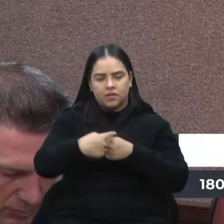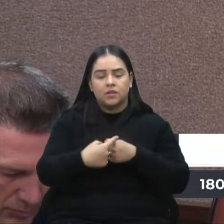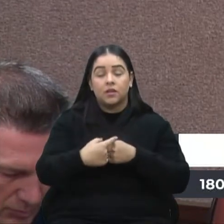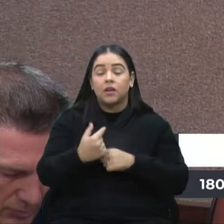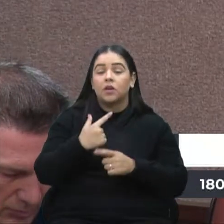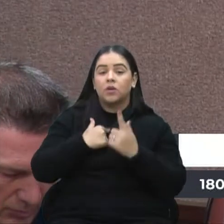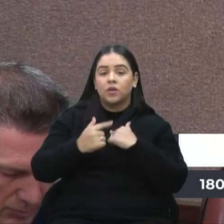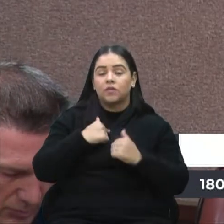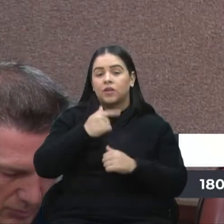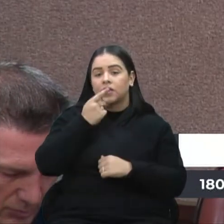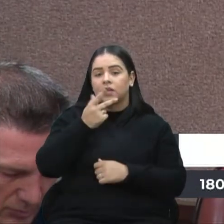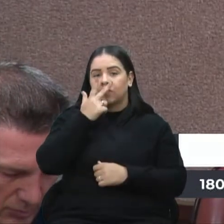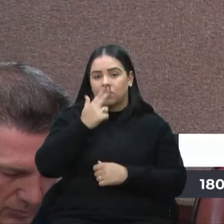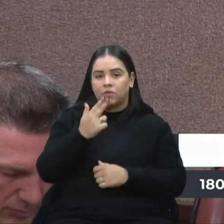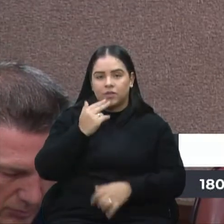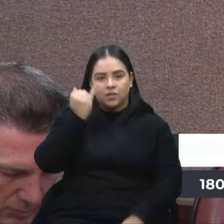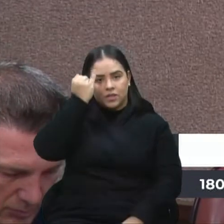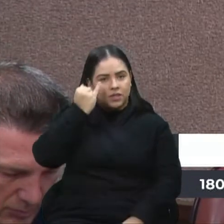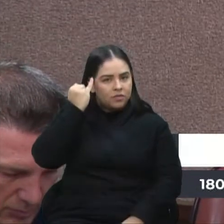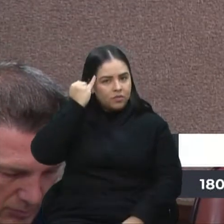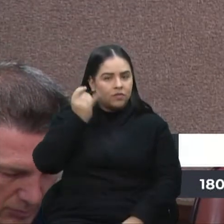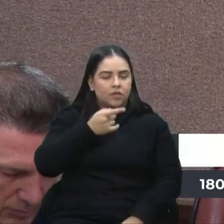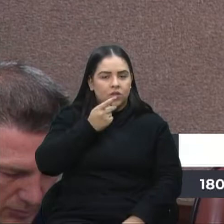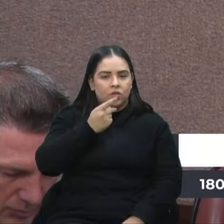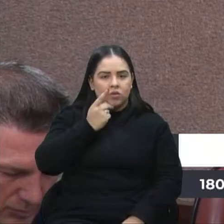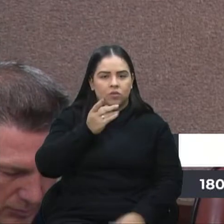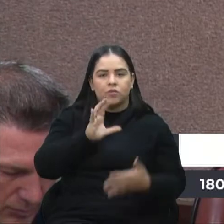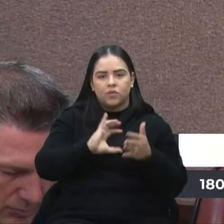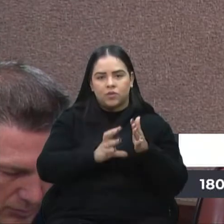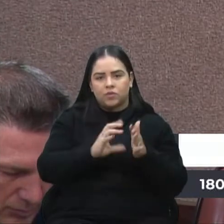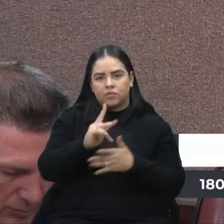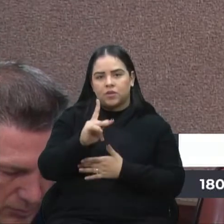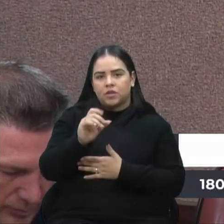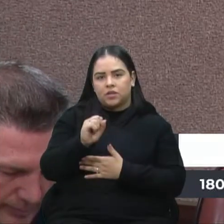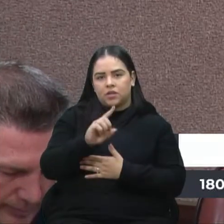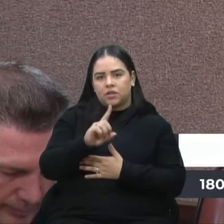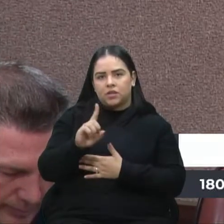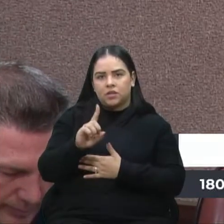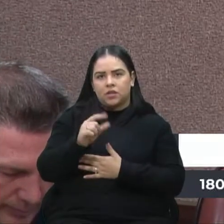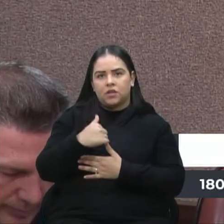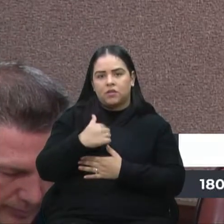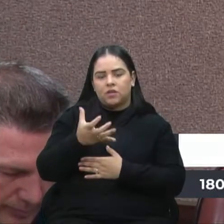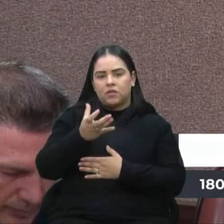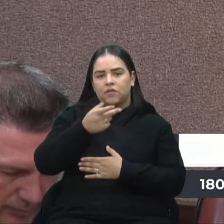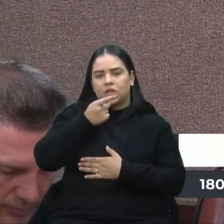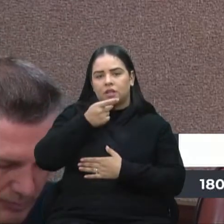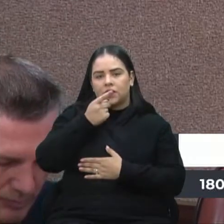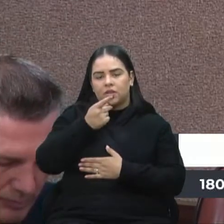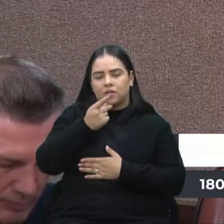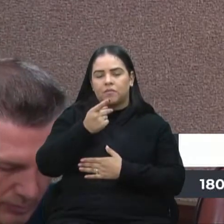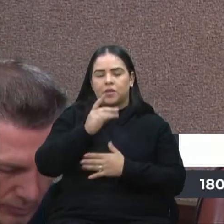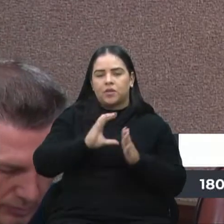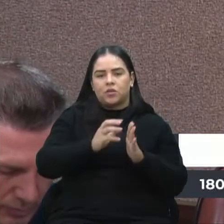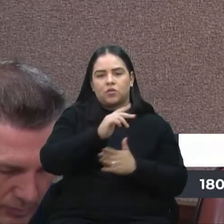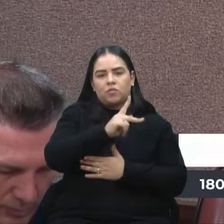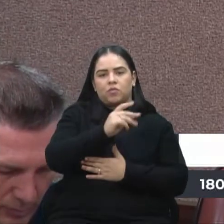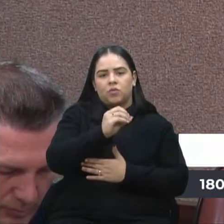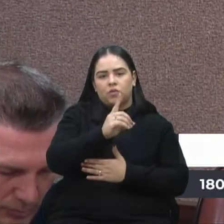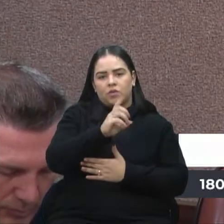mencionar, como o vereador Zé mencionou da bancada do PSB, eu quero mencionar da bancada do Podemos, a Silvia